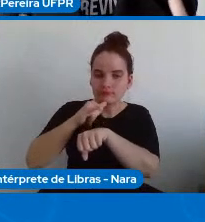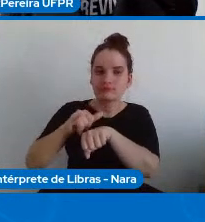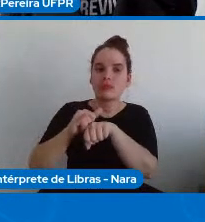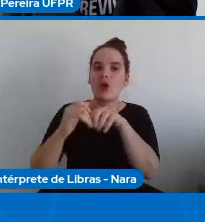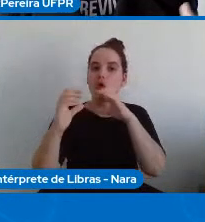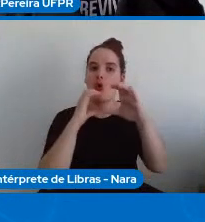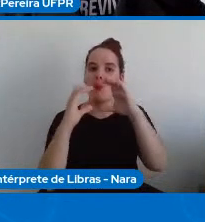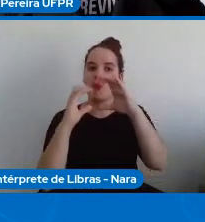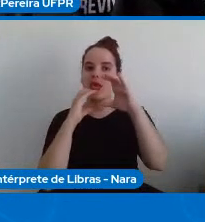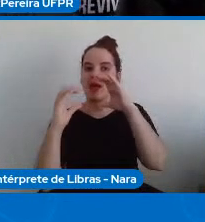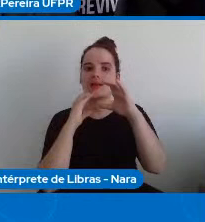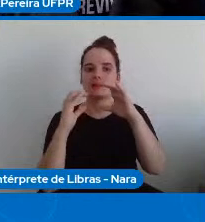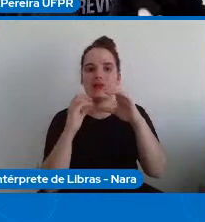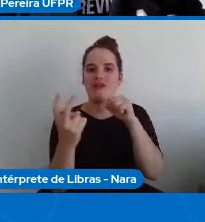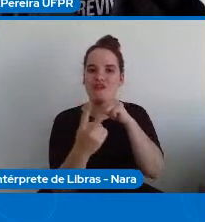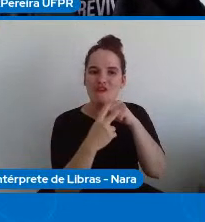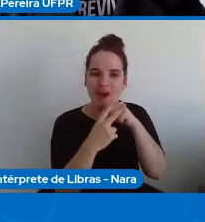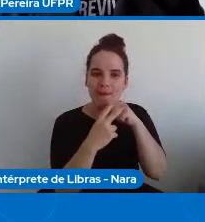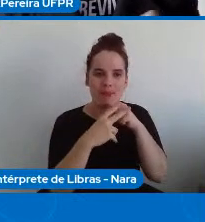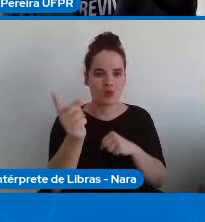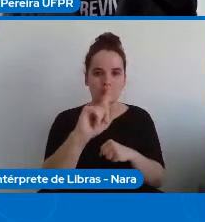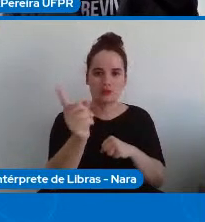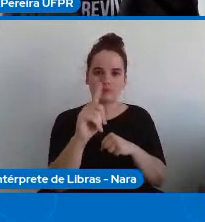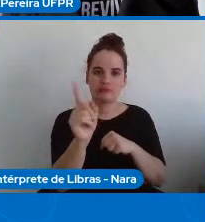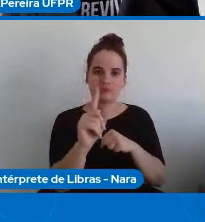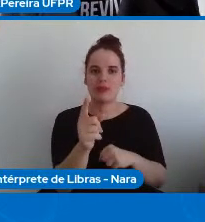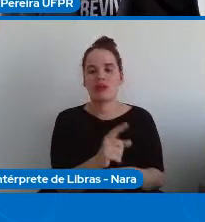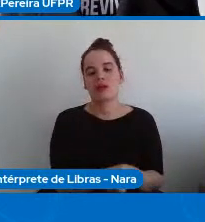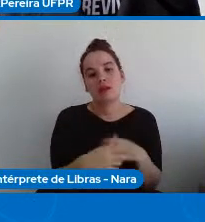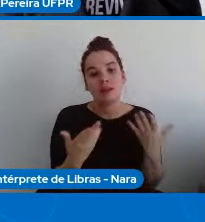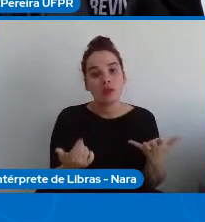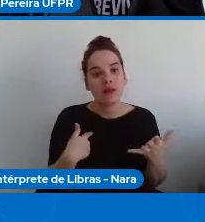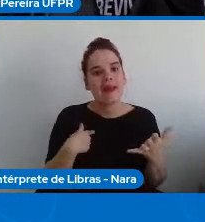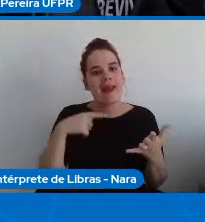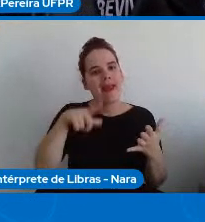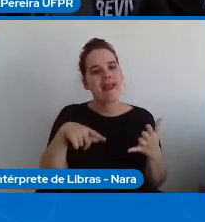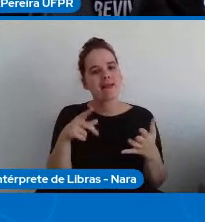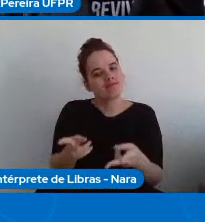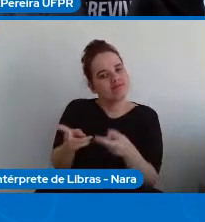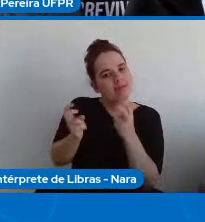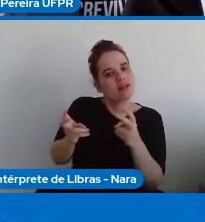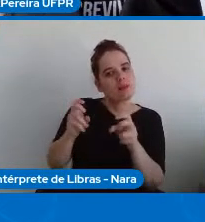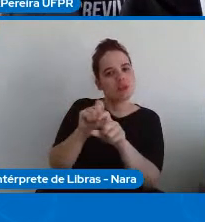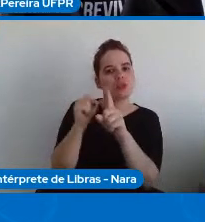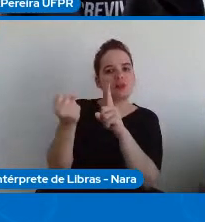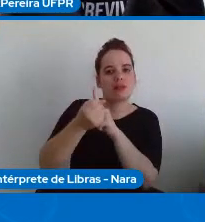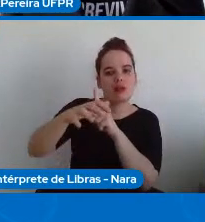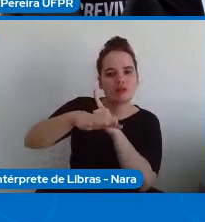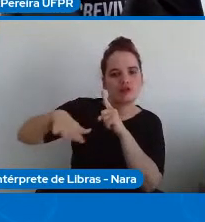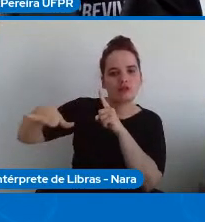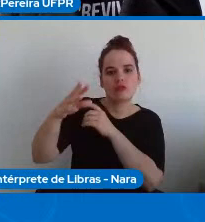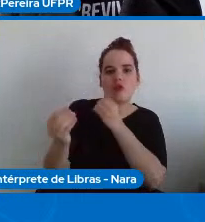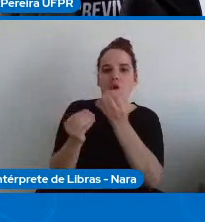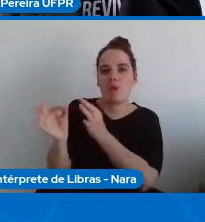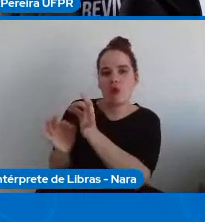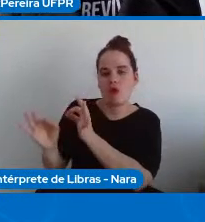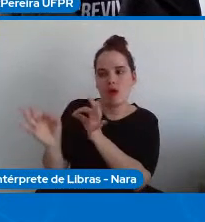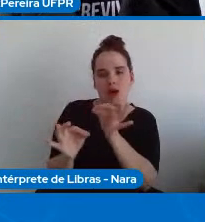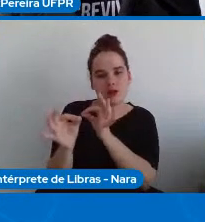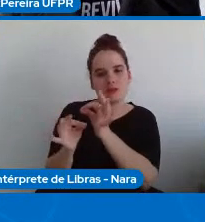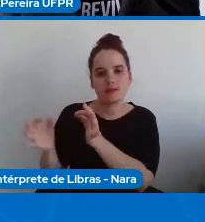de padrões de como a sociedade se organiza. E ele tenta entender, estruturar cultura